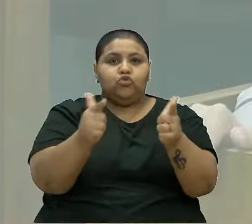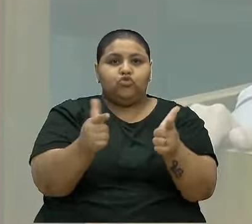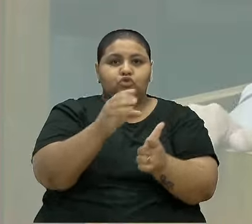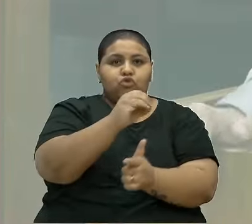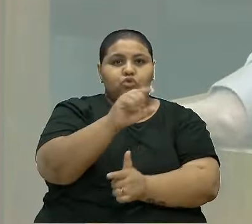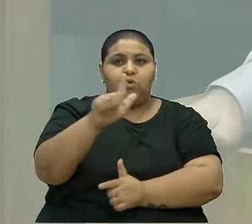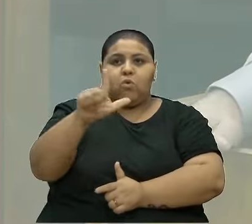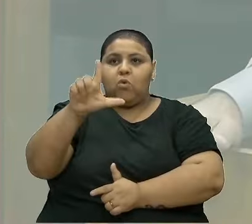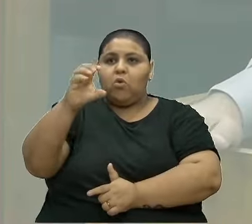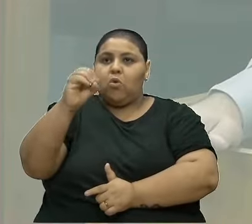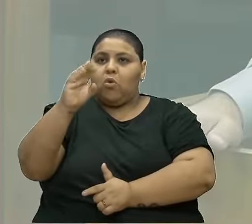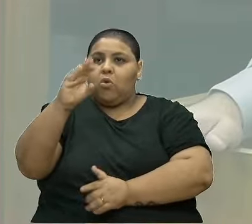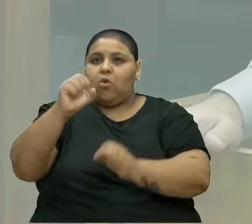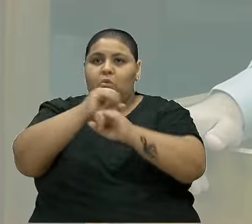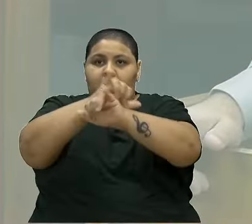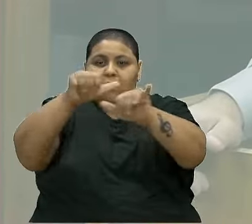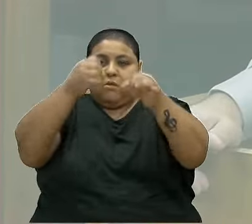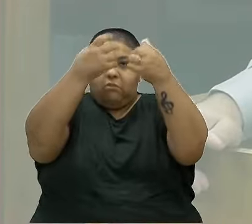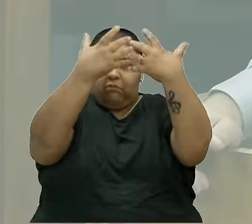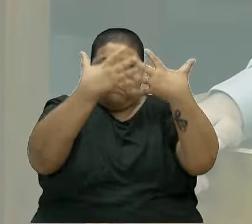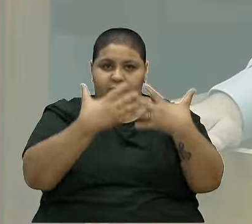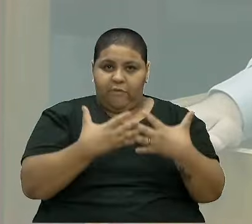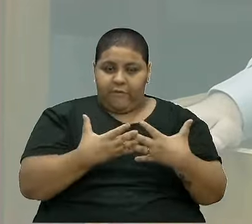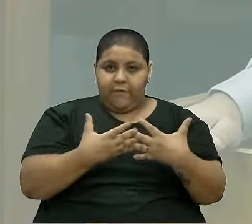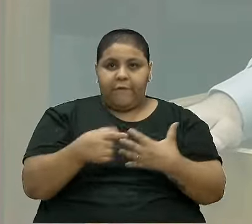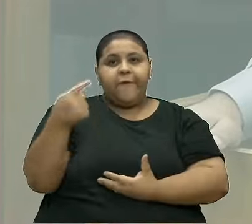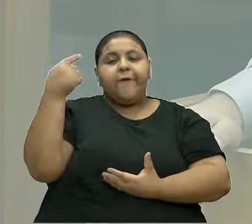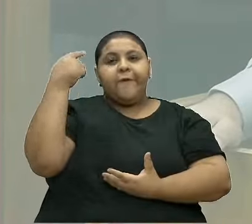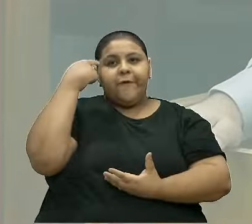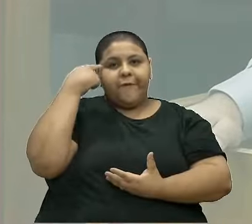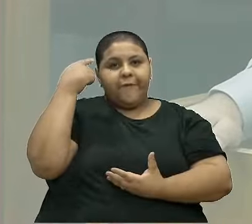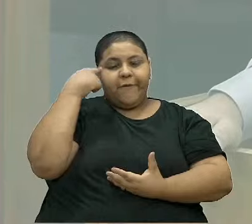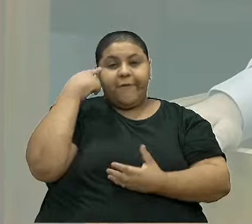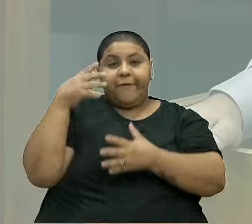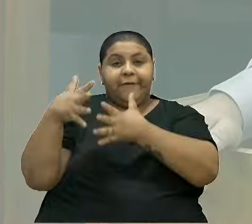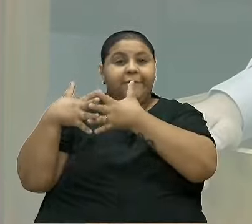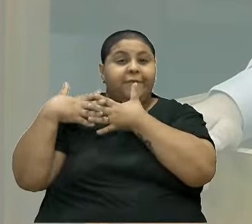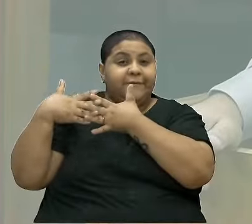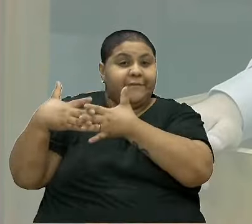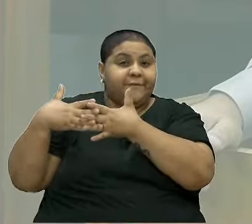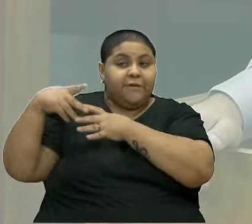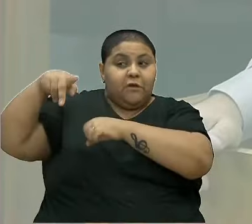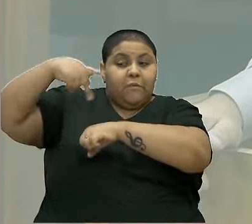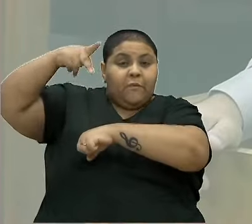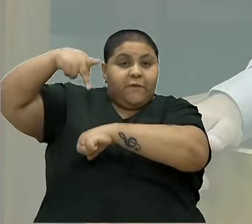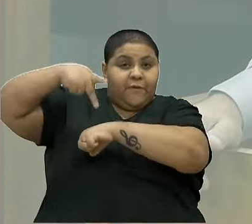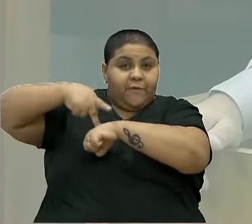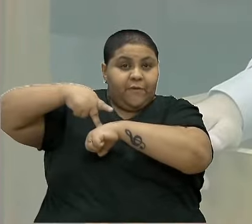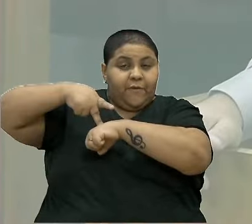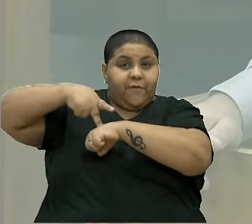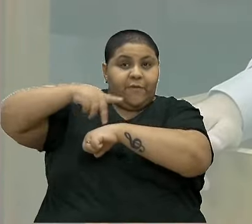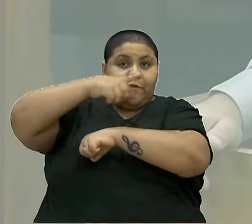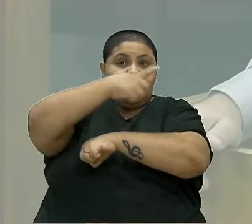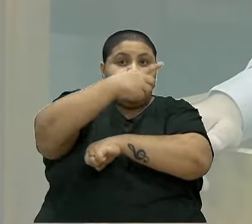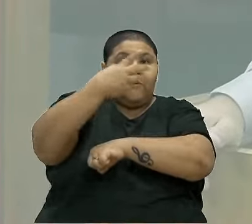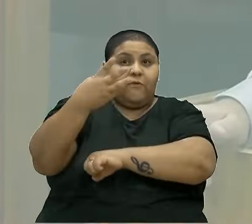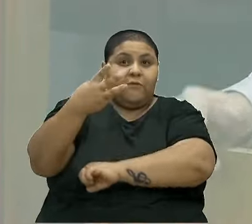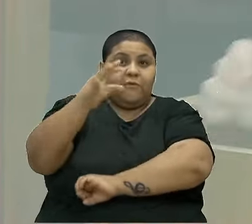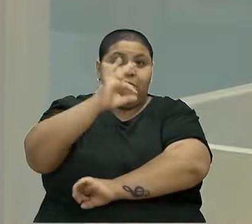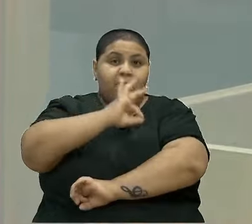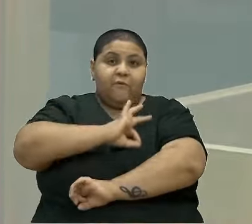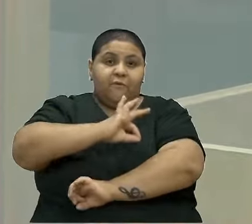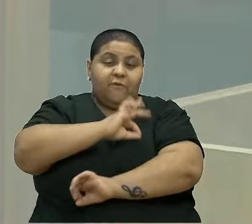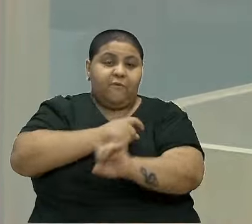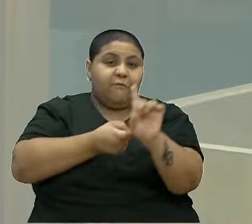a matéria diz o seguinte. Considerado desastroso para o país um 13º mês